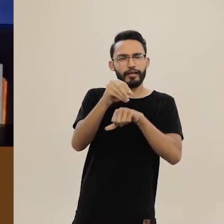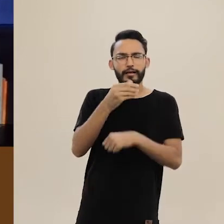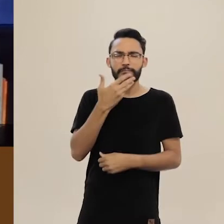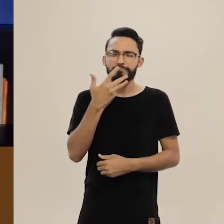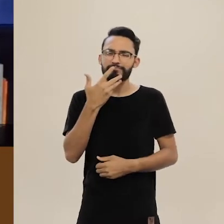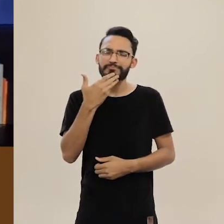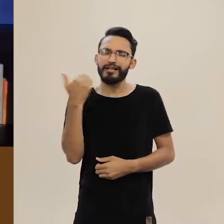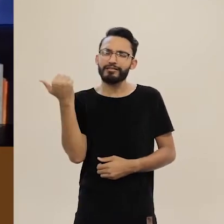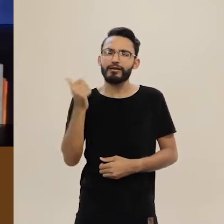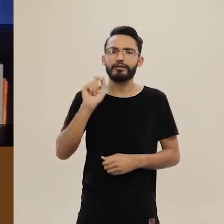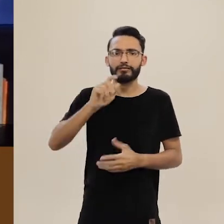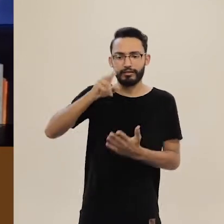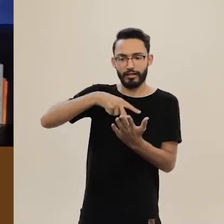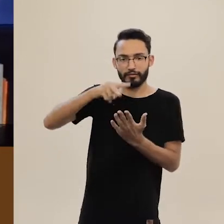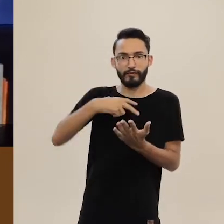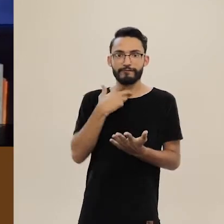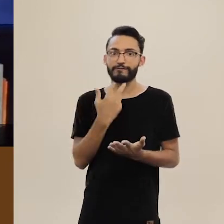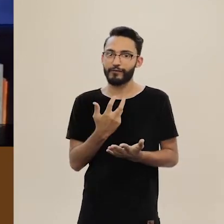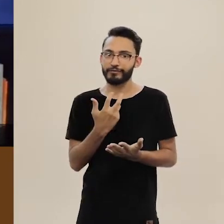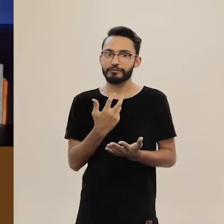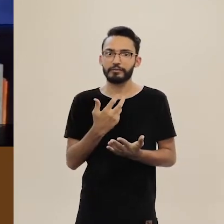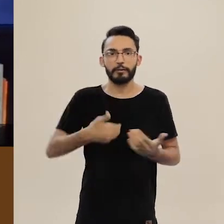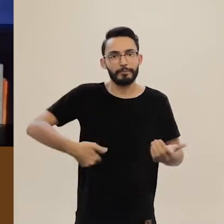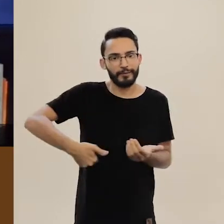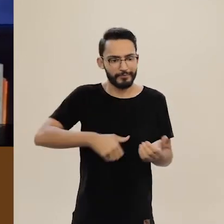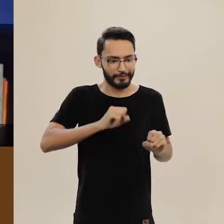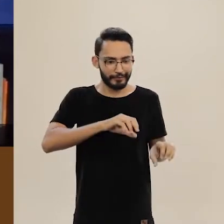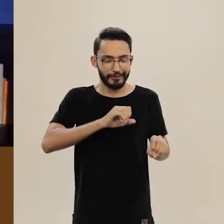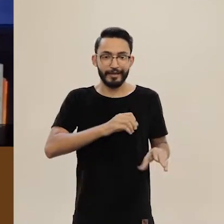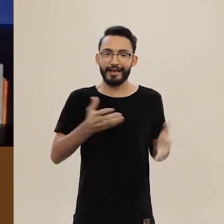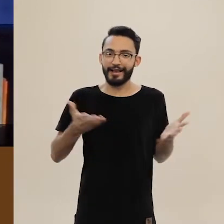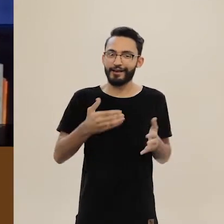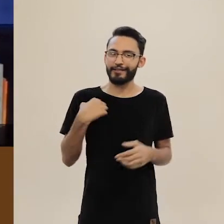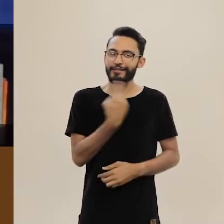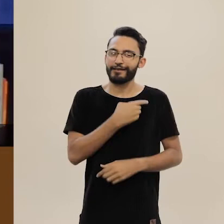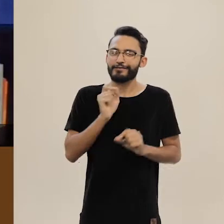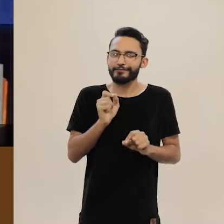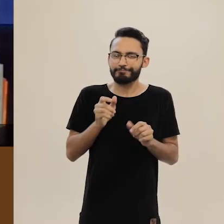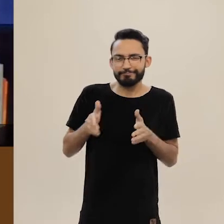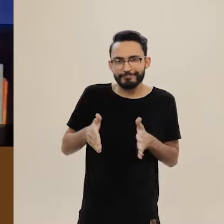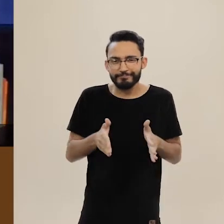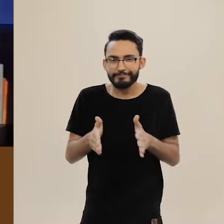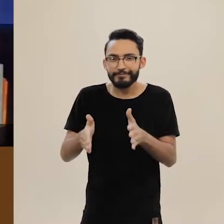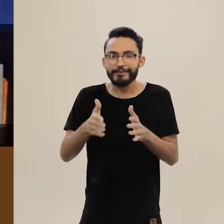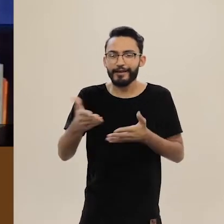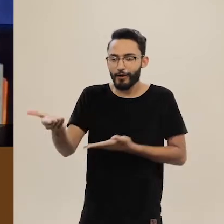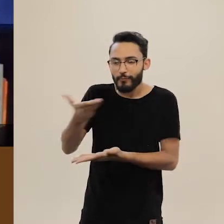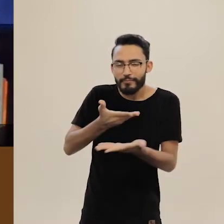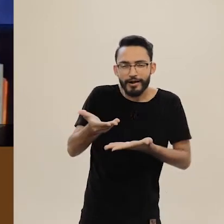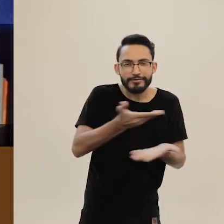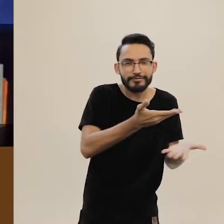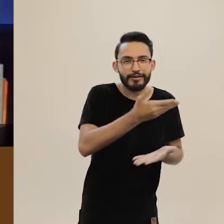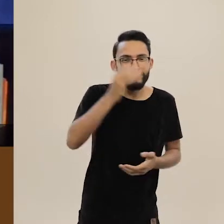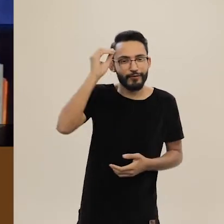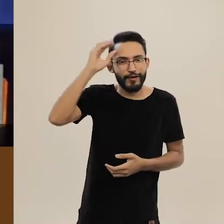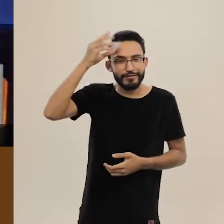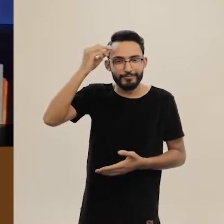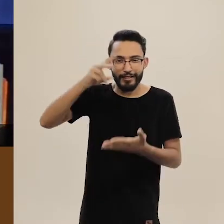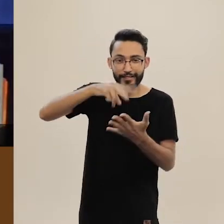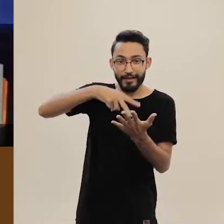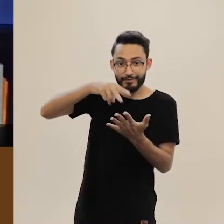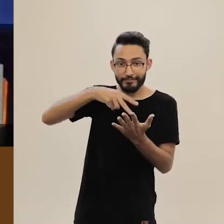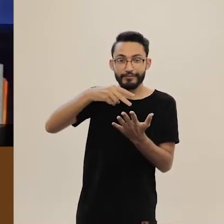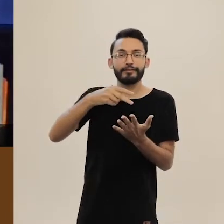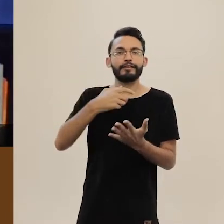inclusive para os bebês? Nossa jornada segue agora pelos caminhos da leitura compartilhada, através das